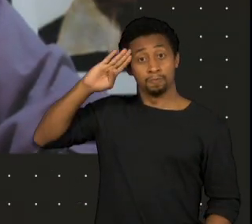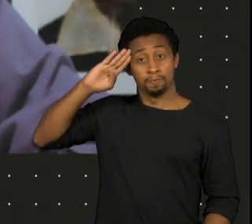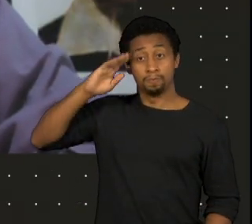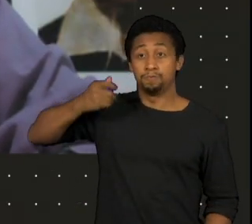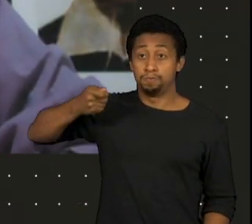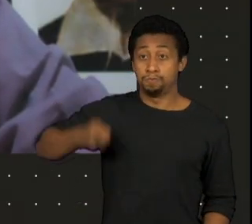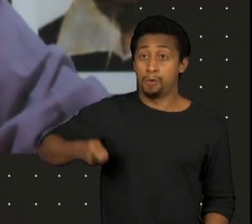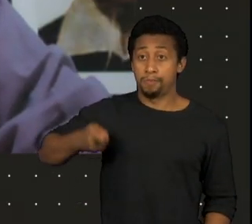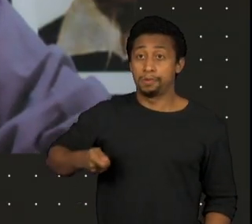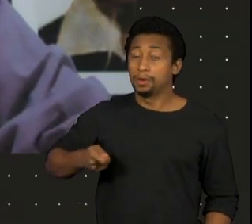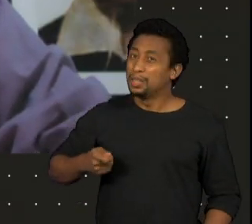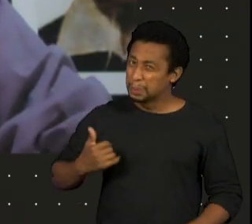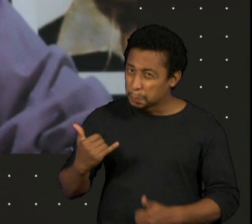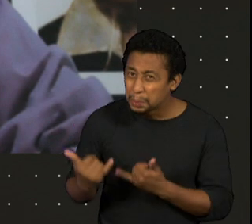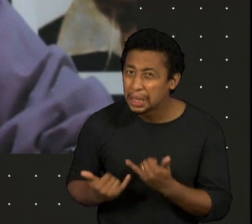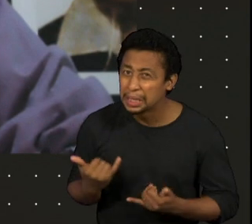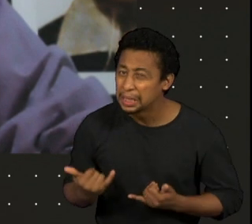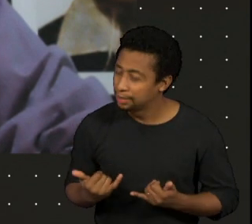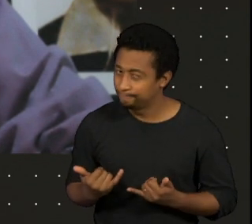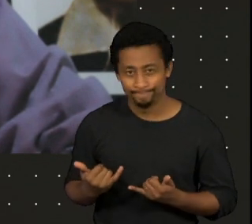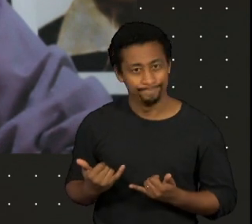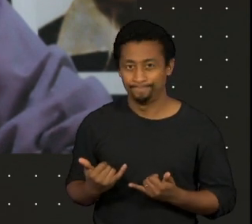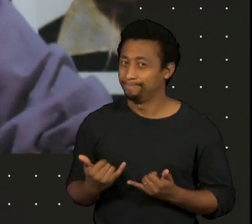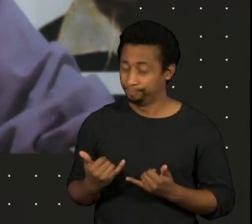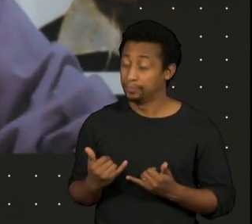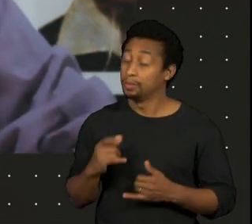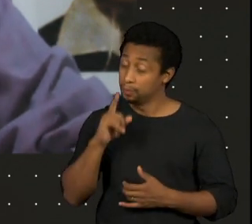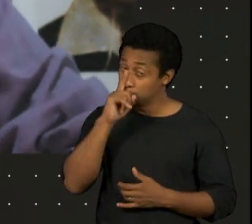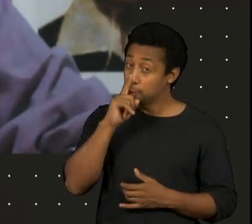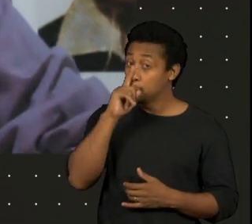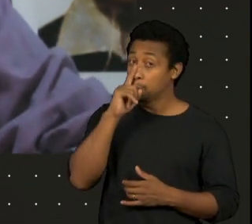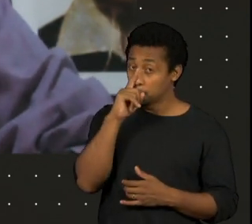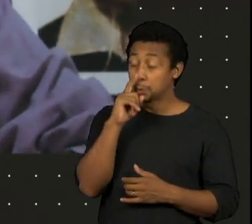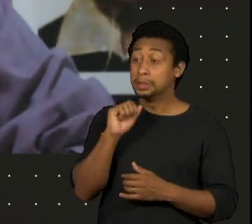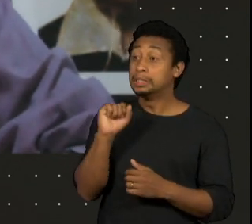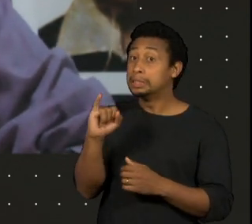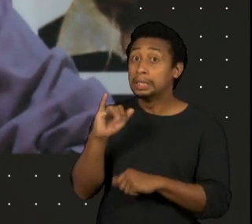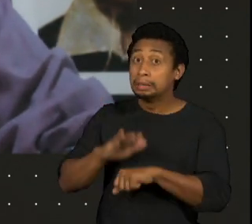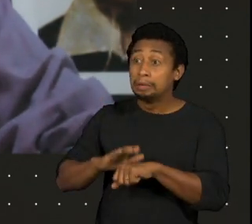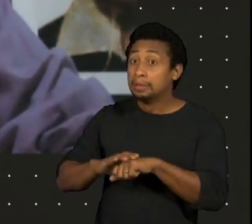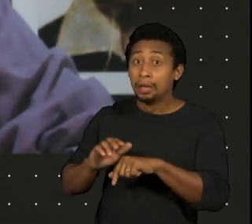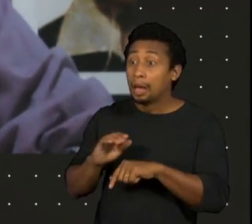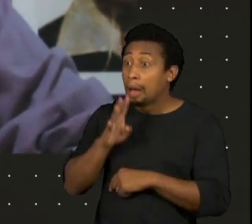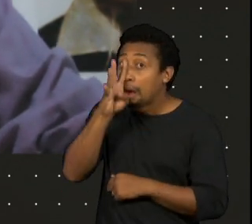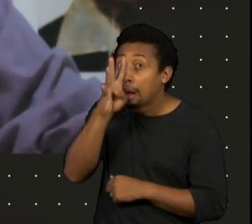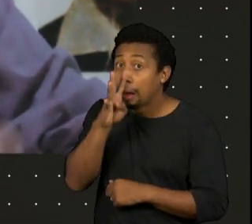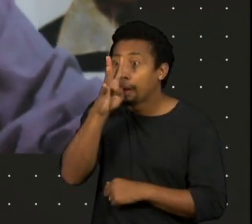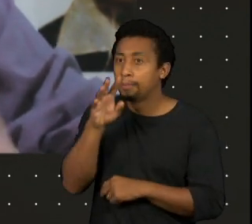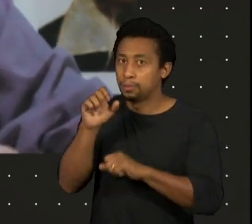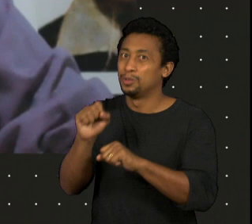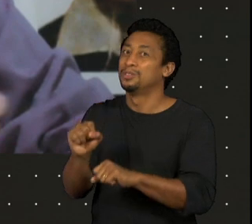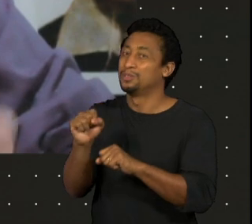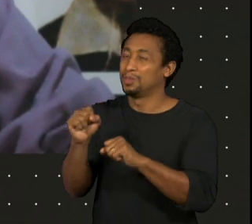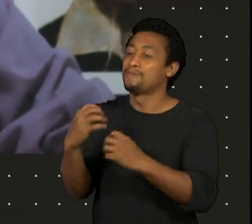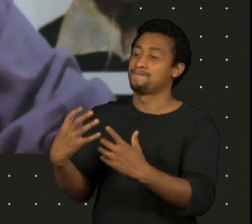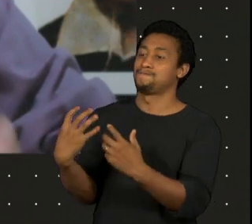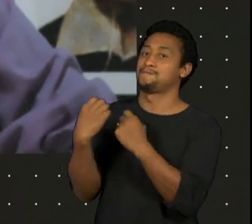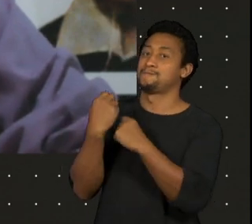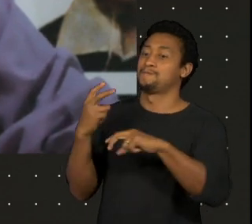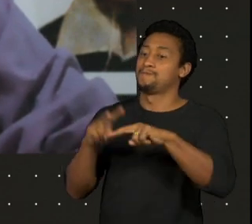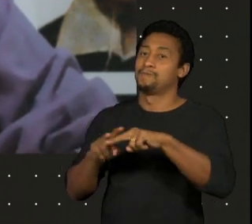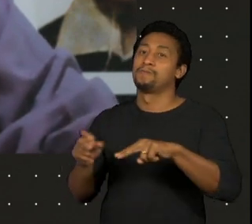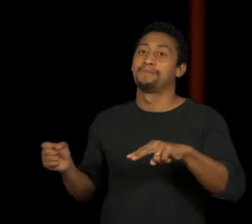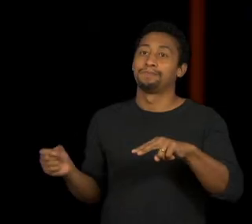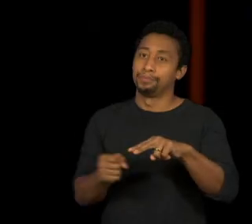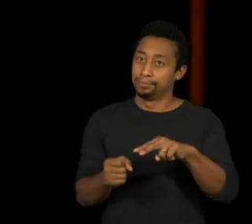brincadeira, né? Então, o risco de ser preso era iminente para todos os que, de alguma forma, militavam. Eu